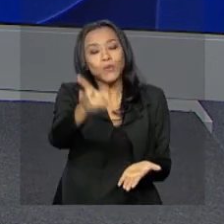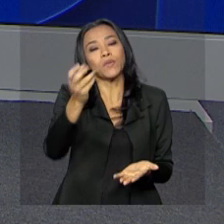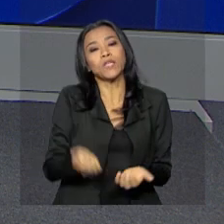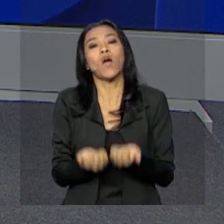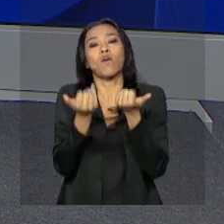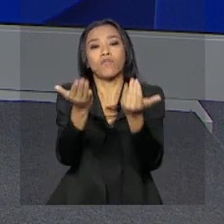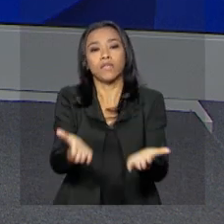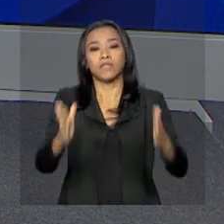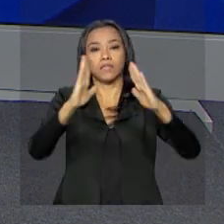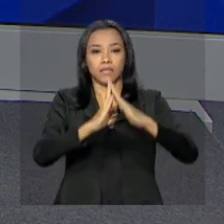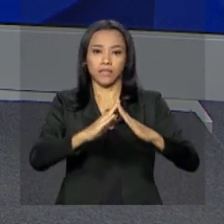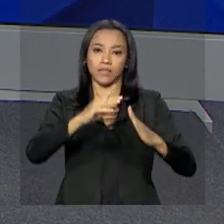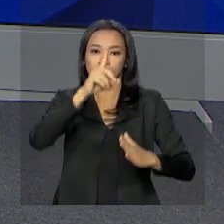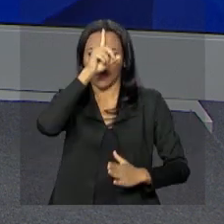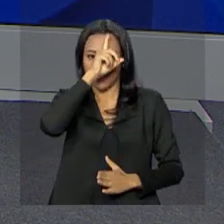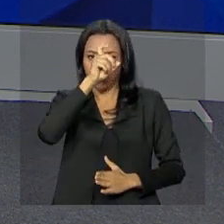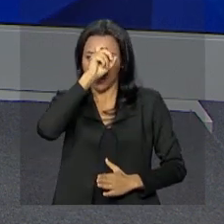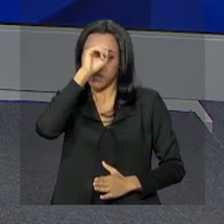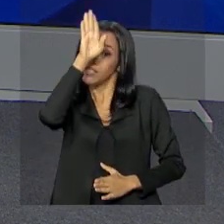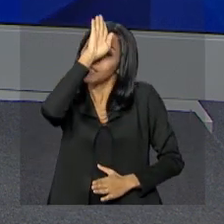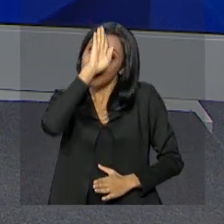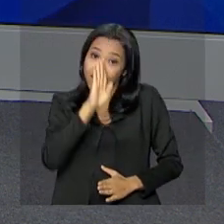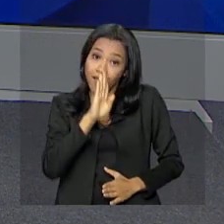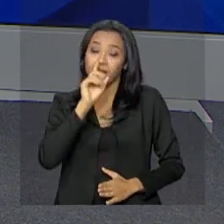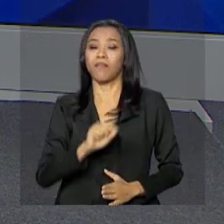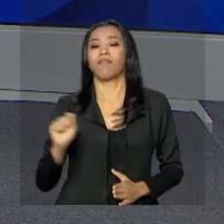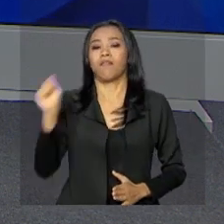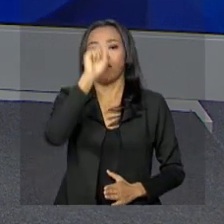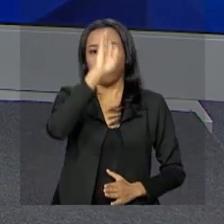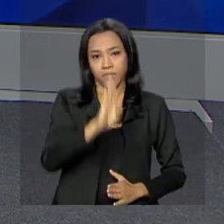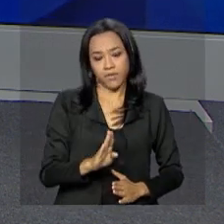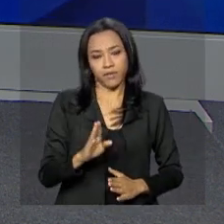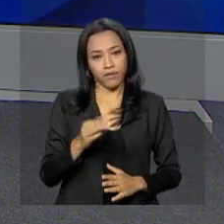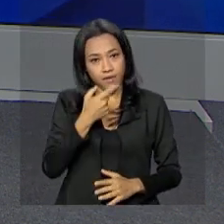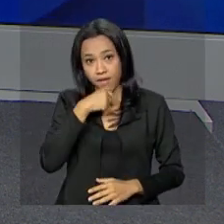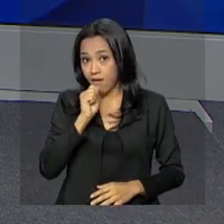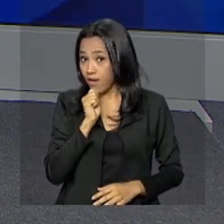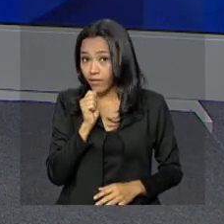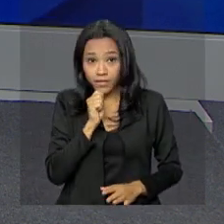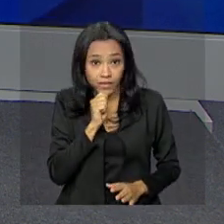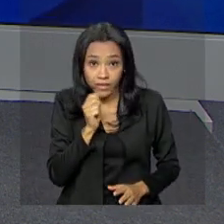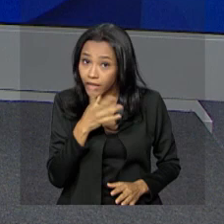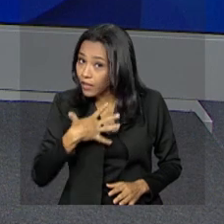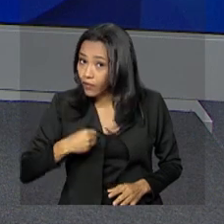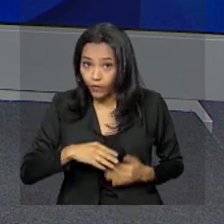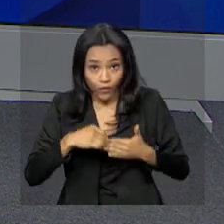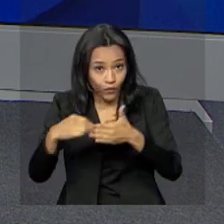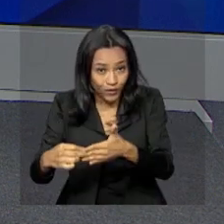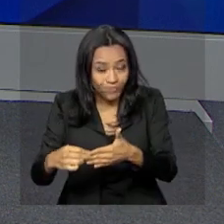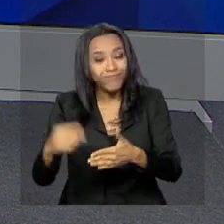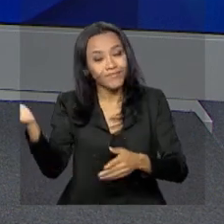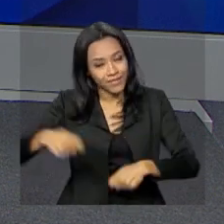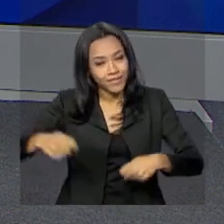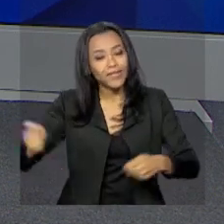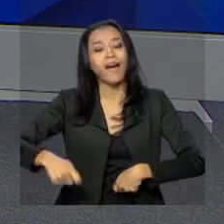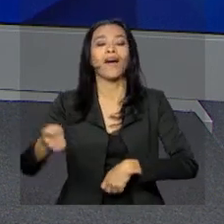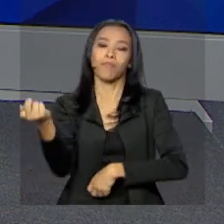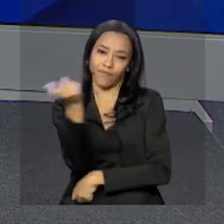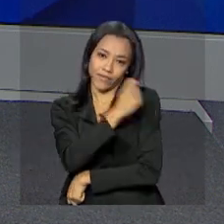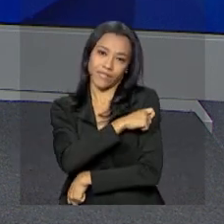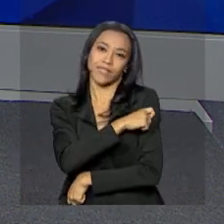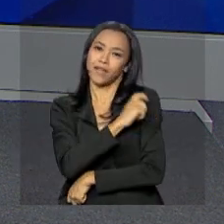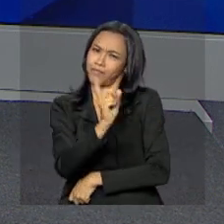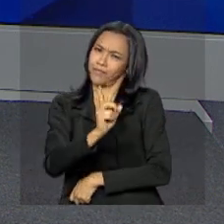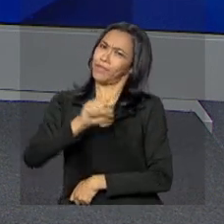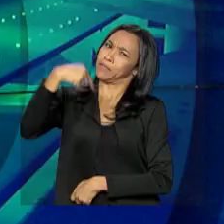oferecidas gratuitamente nos postos de saúde de todo o país. Quem não se vacinou, quem não levou o filho ainda, ainda é tempo de vacinar.